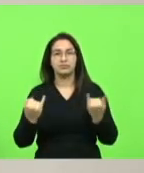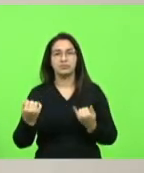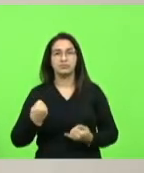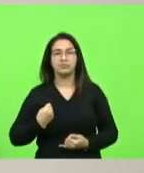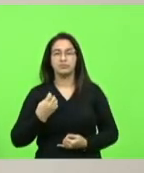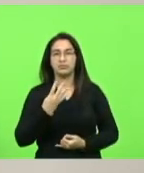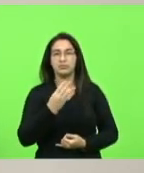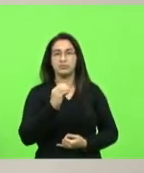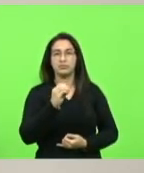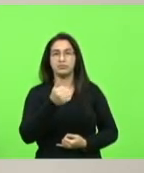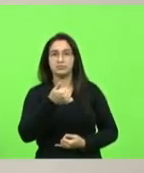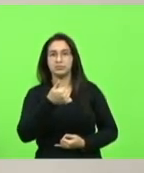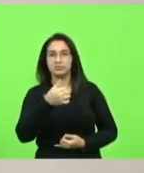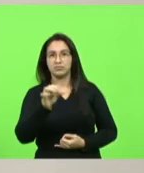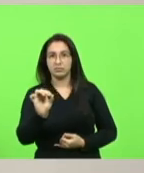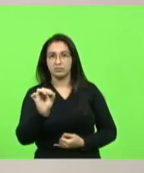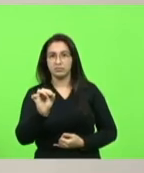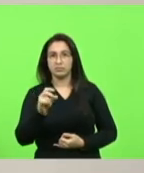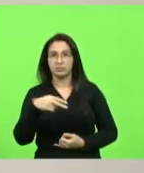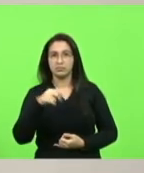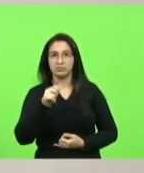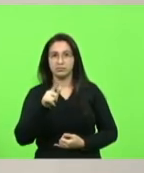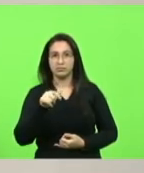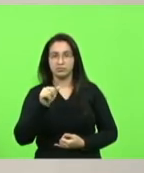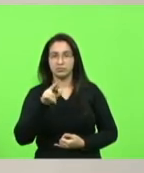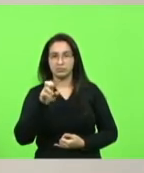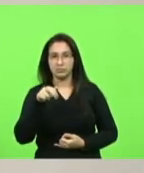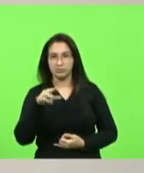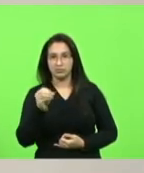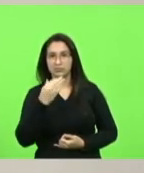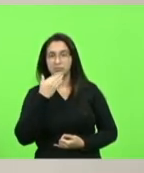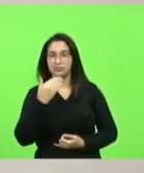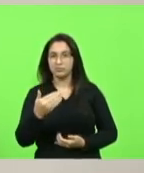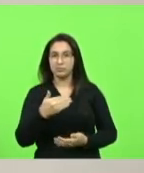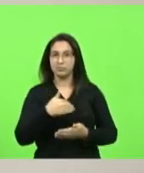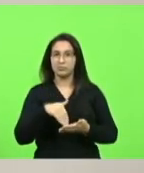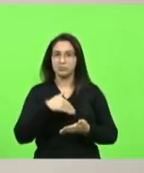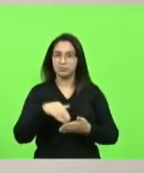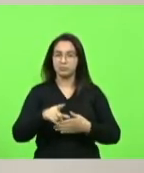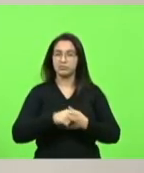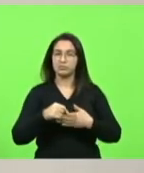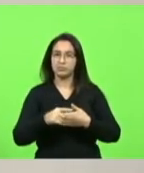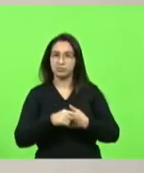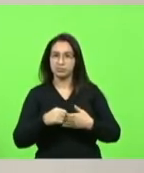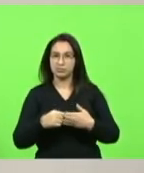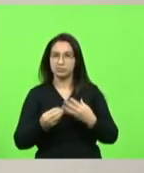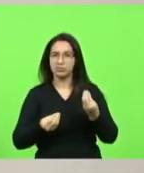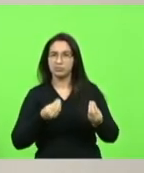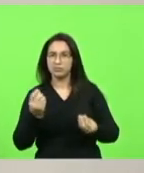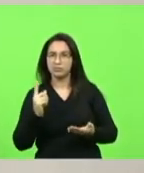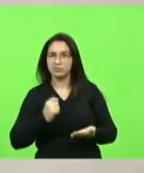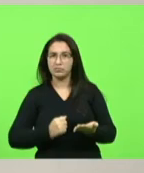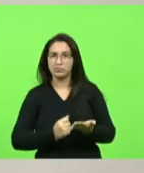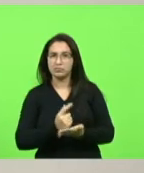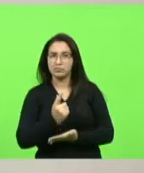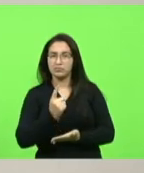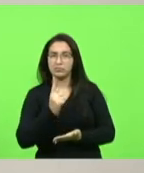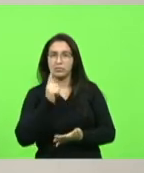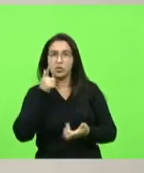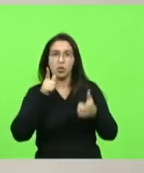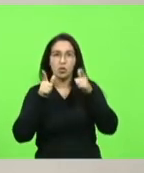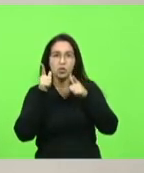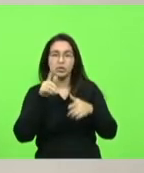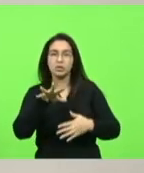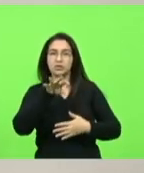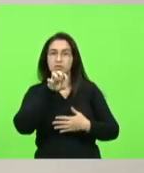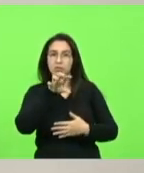410 deputado Nazareno Martins solicitando ao secretário do estado da casa civil informações acerca da aquisição de respiradores por